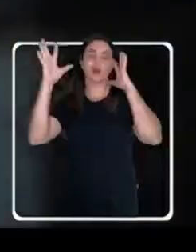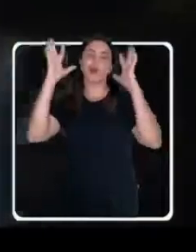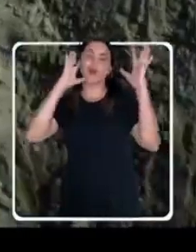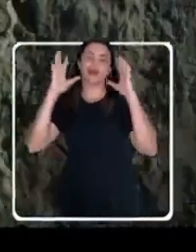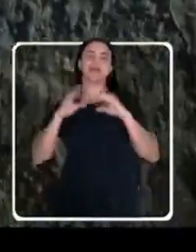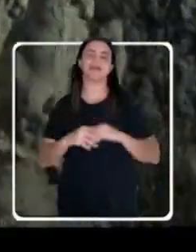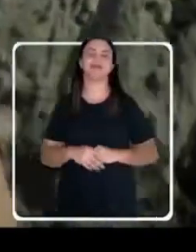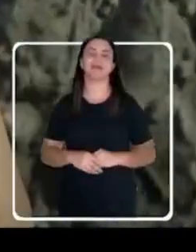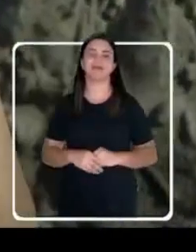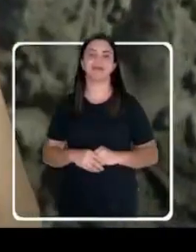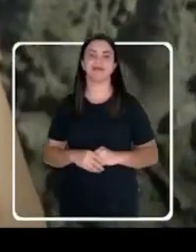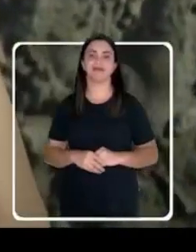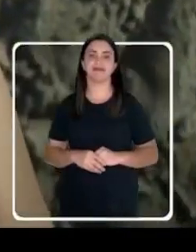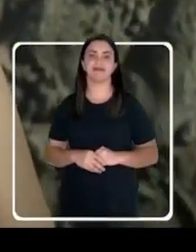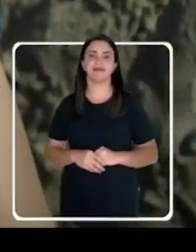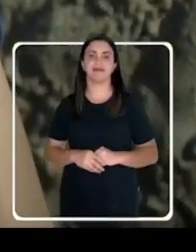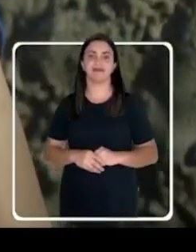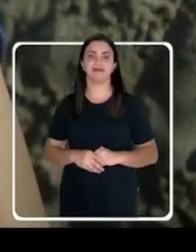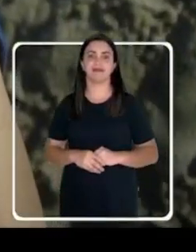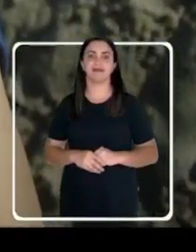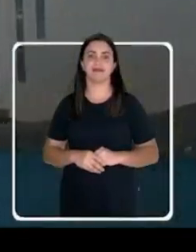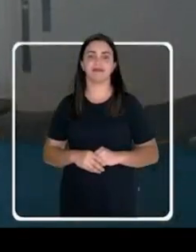Eu sempre fui muito sonhadora.